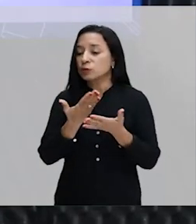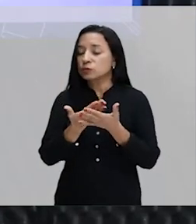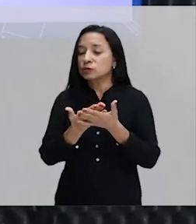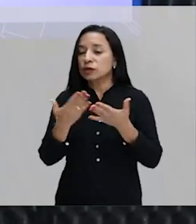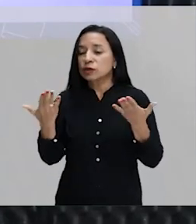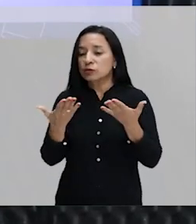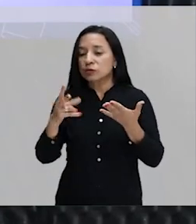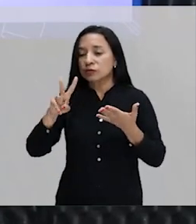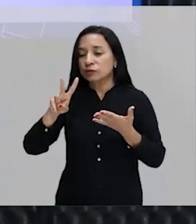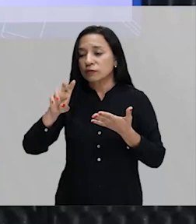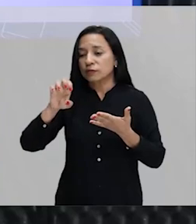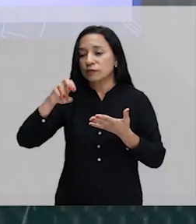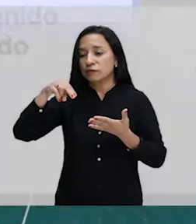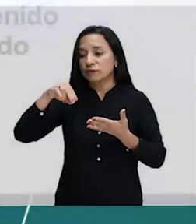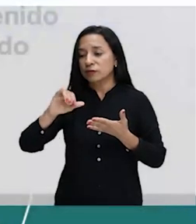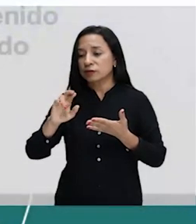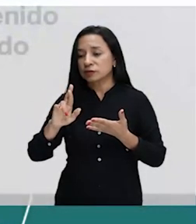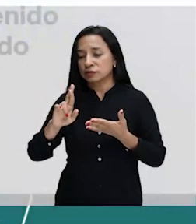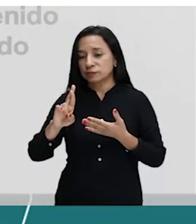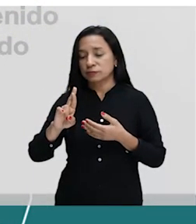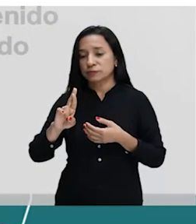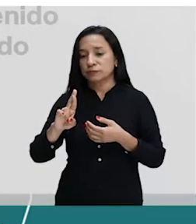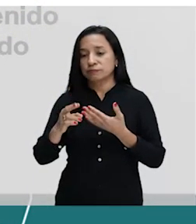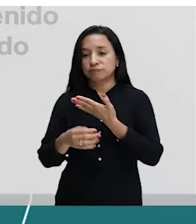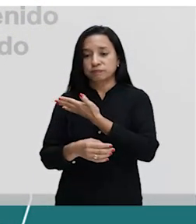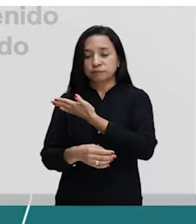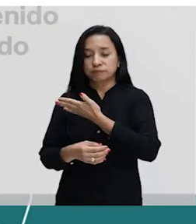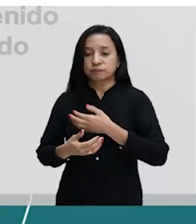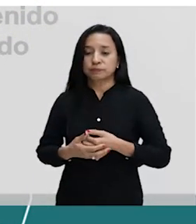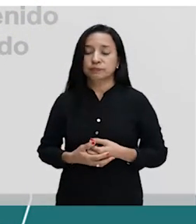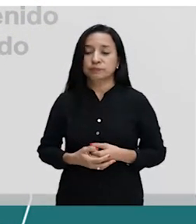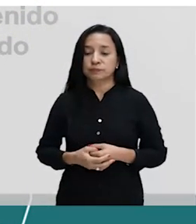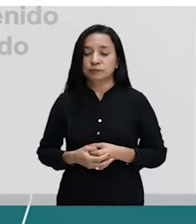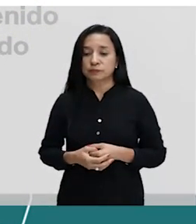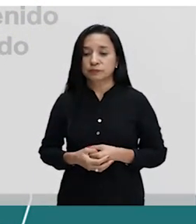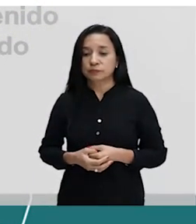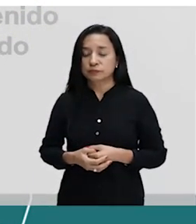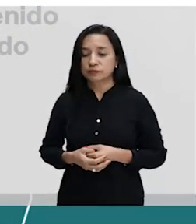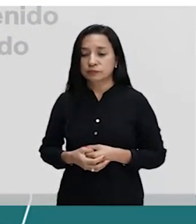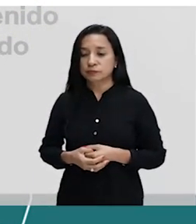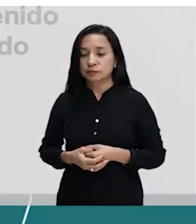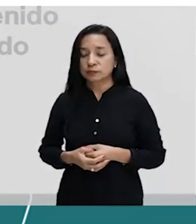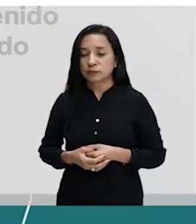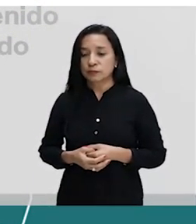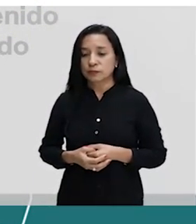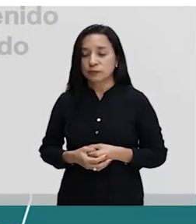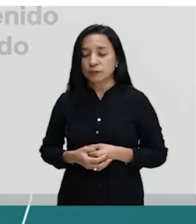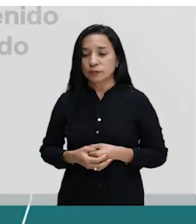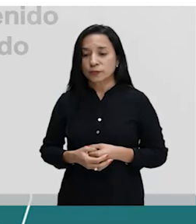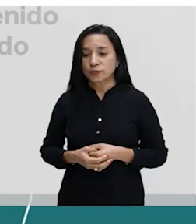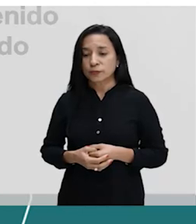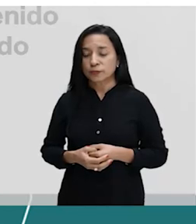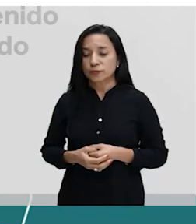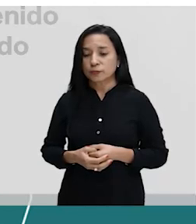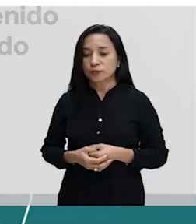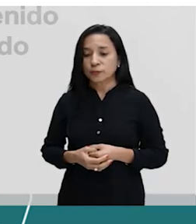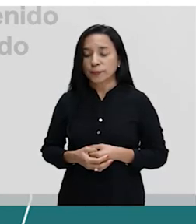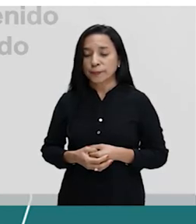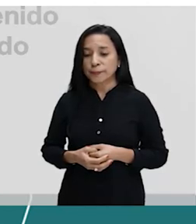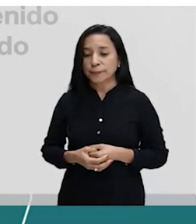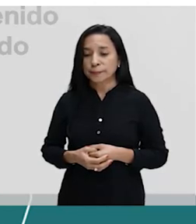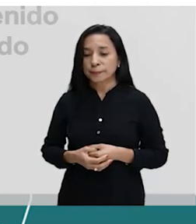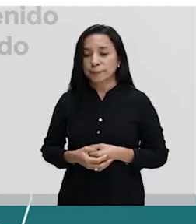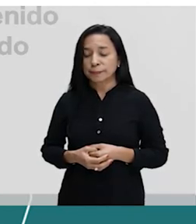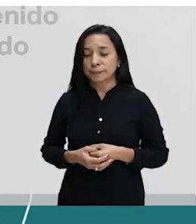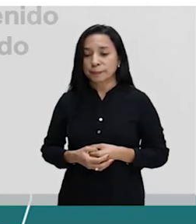presente do indicativo eu vengo tu vienes ele viene nosotros venimos